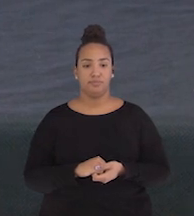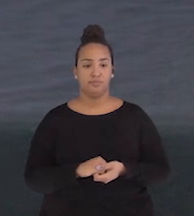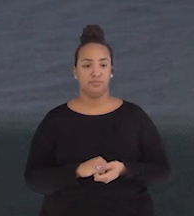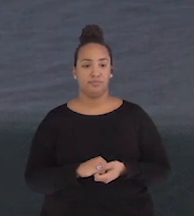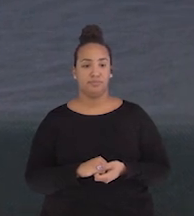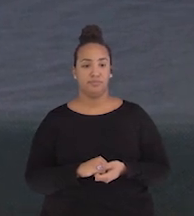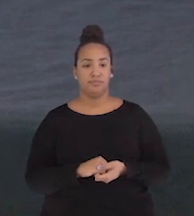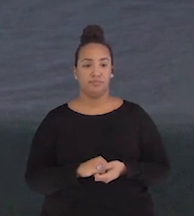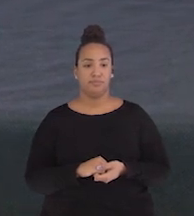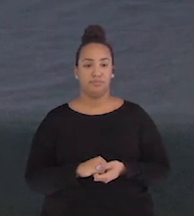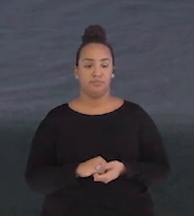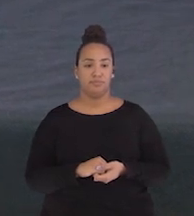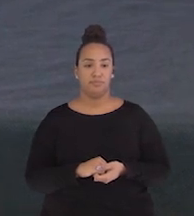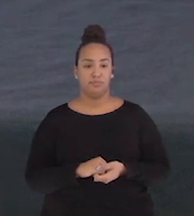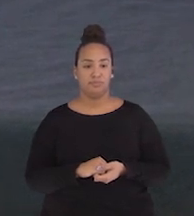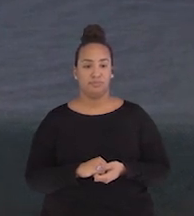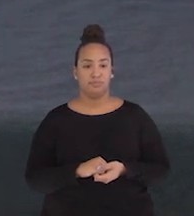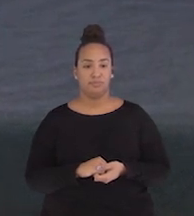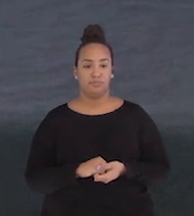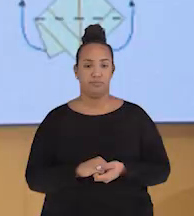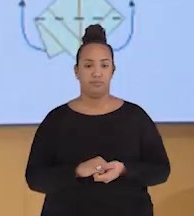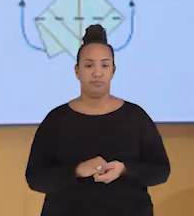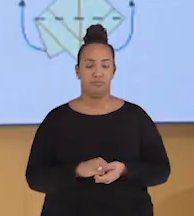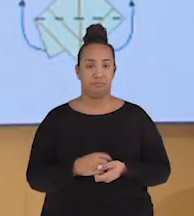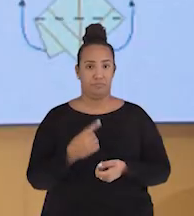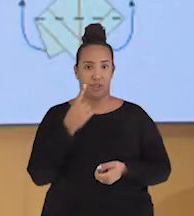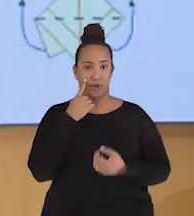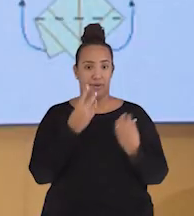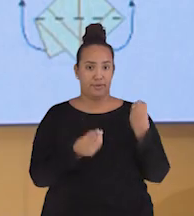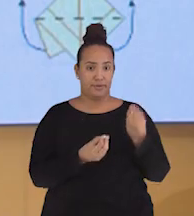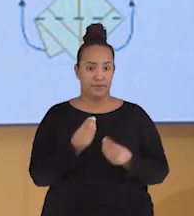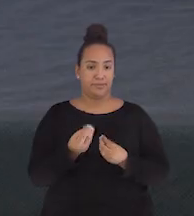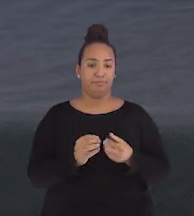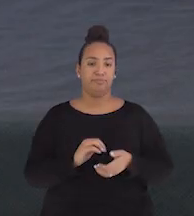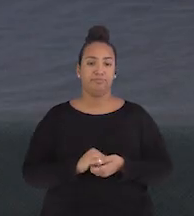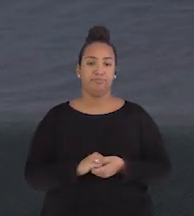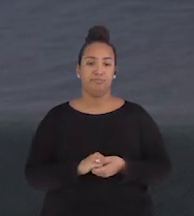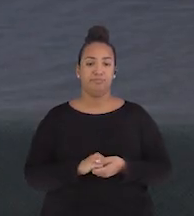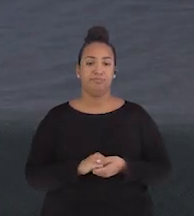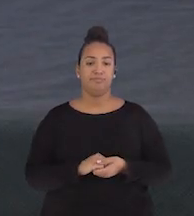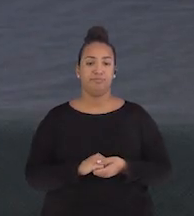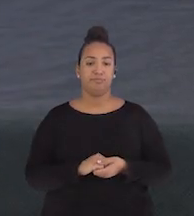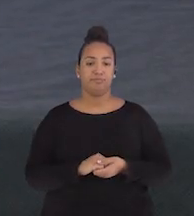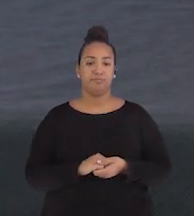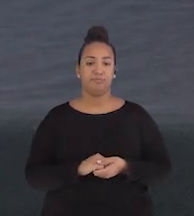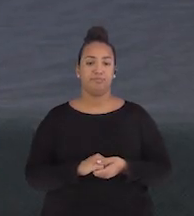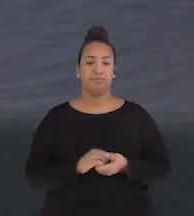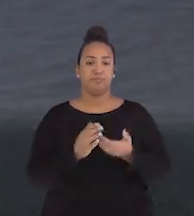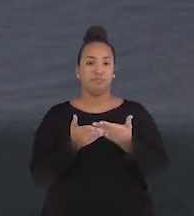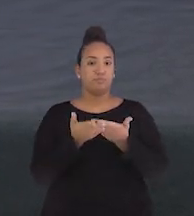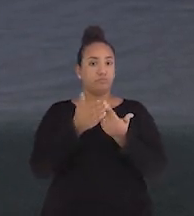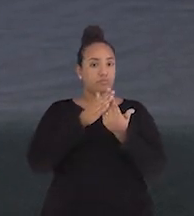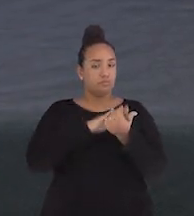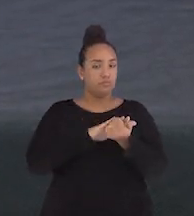Vai ficar parecendo uma boquinha de fantoche, assim. Dobra mais uma vez.